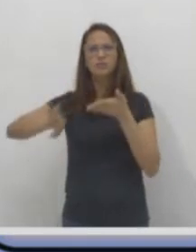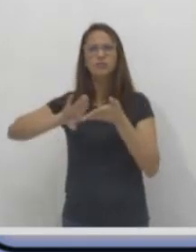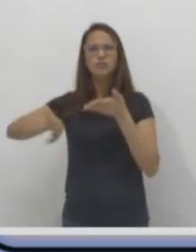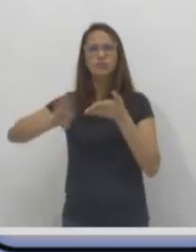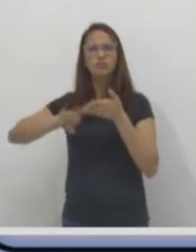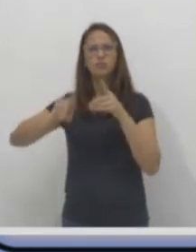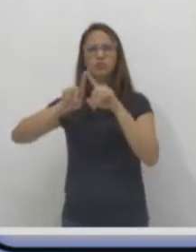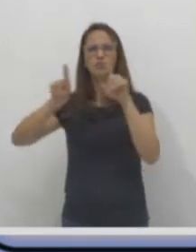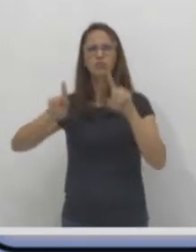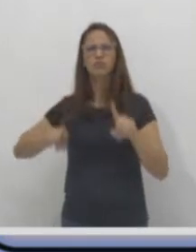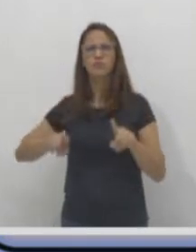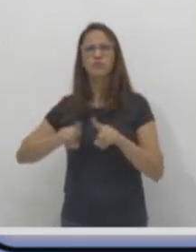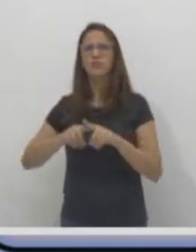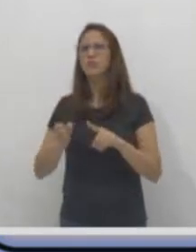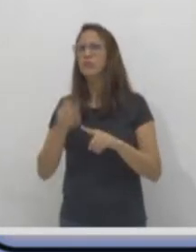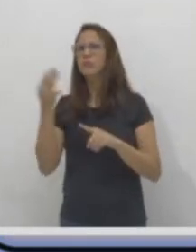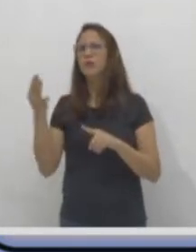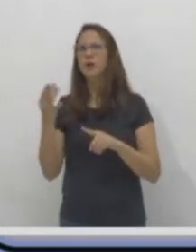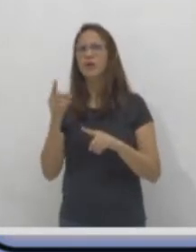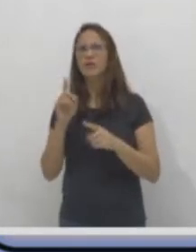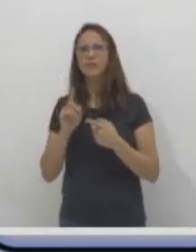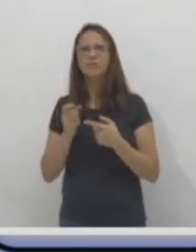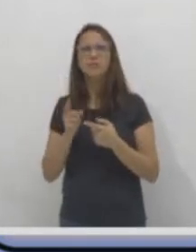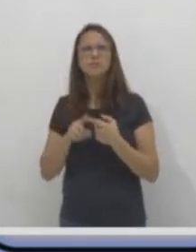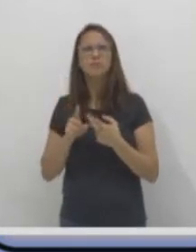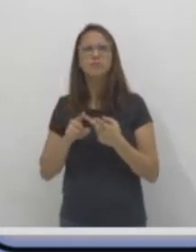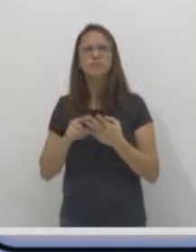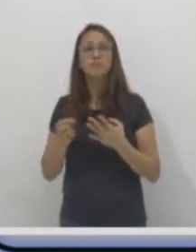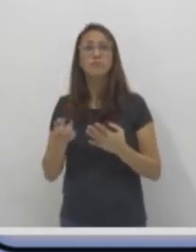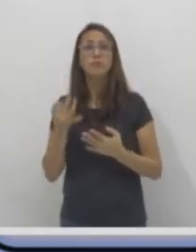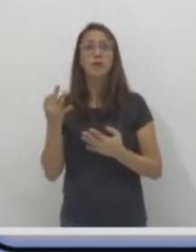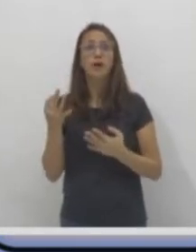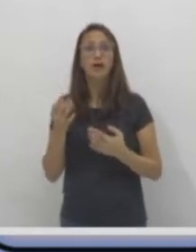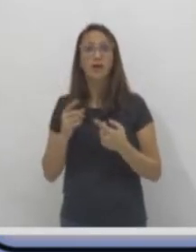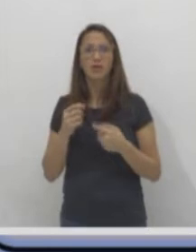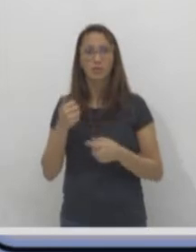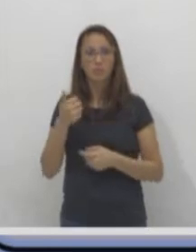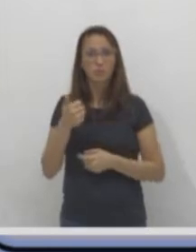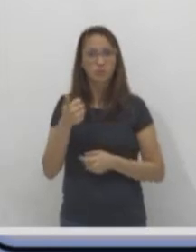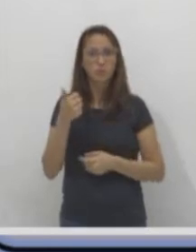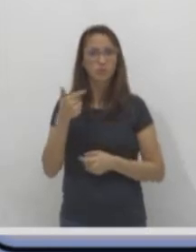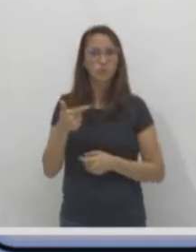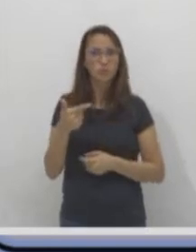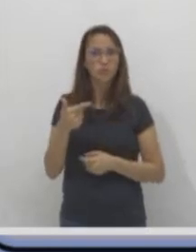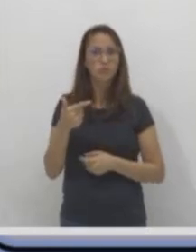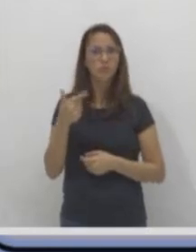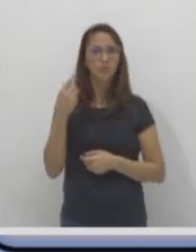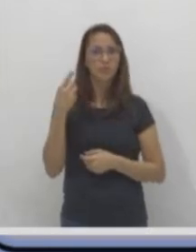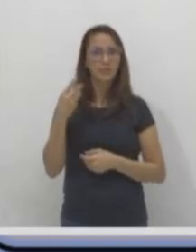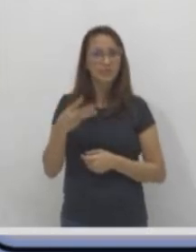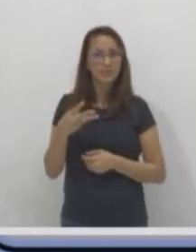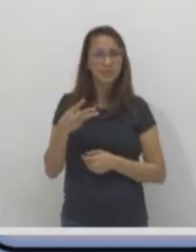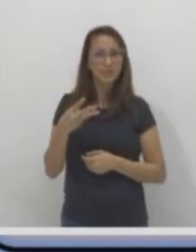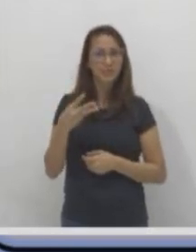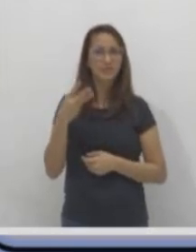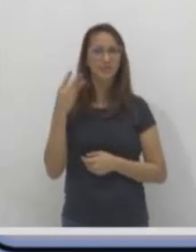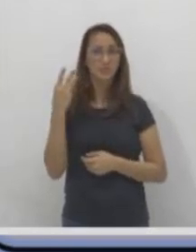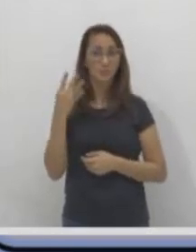Sobraram todos esses quadradinhos. Quantos são? Um, dois, três,